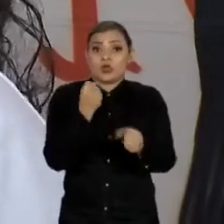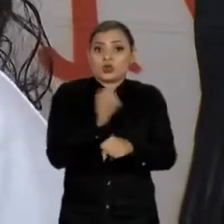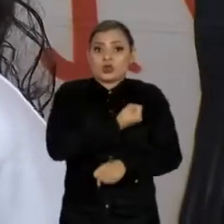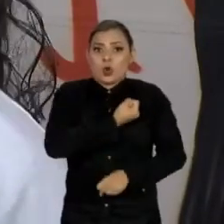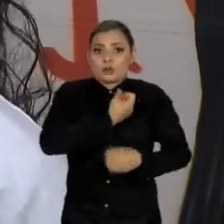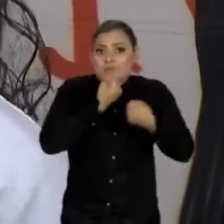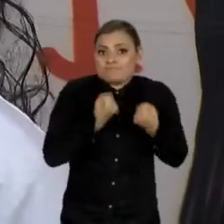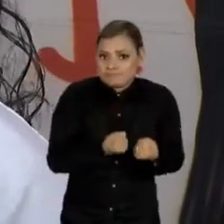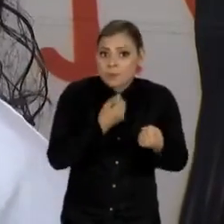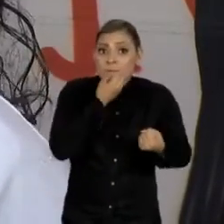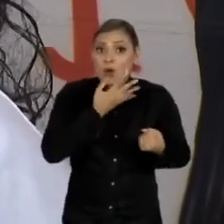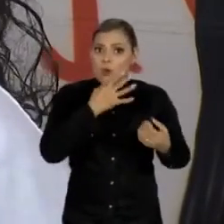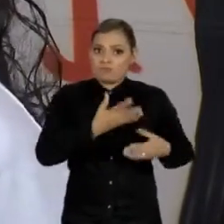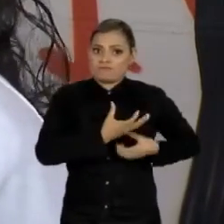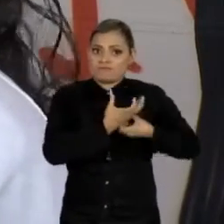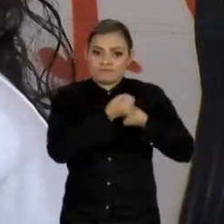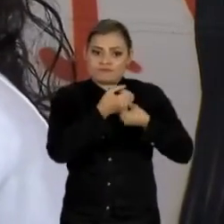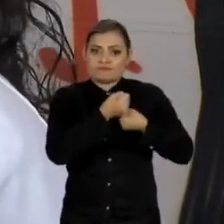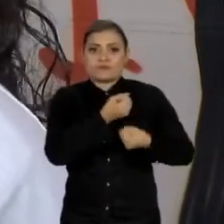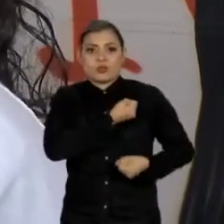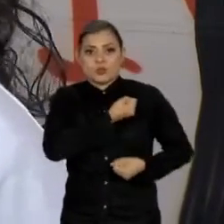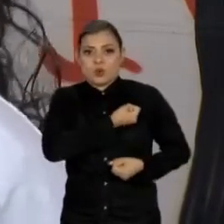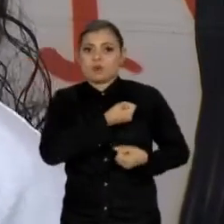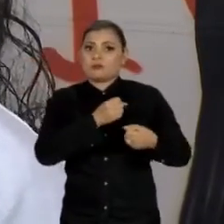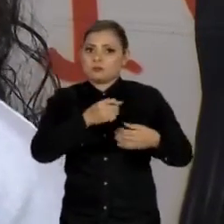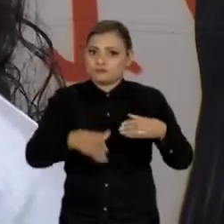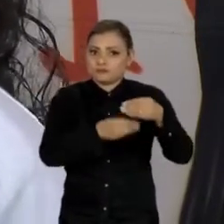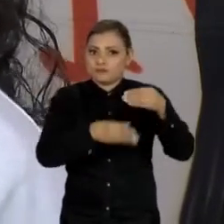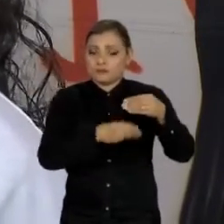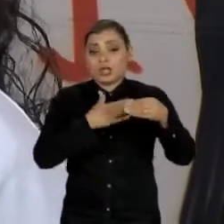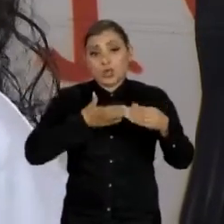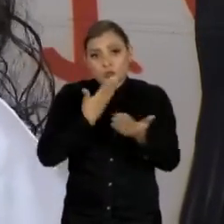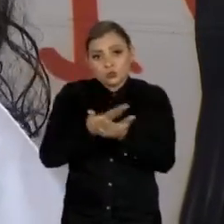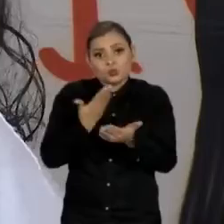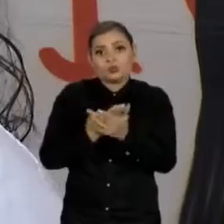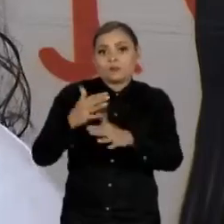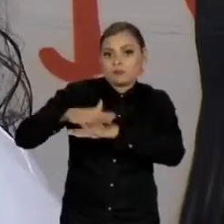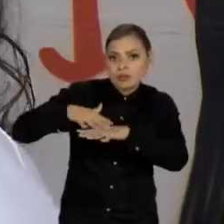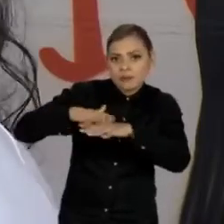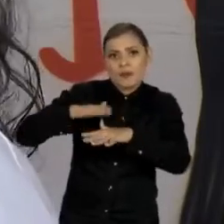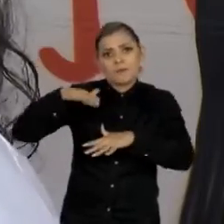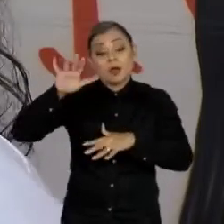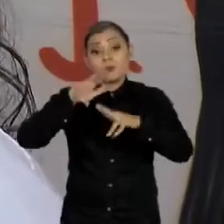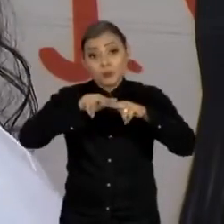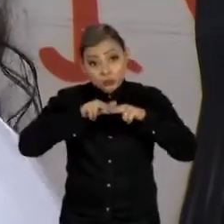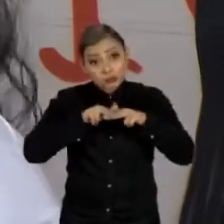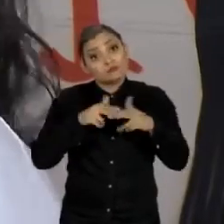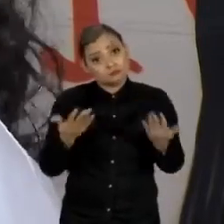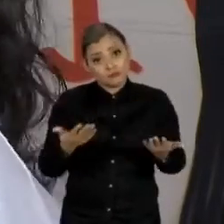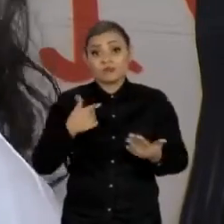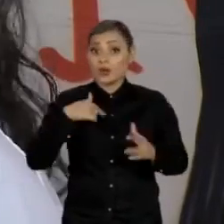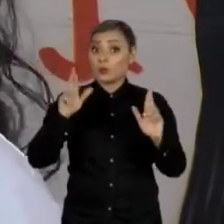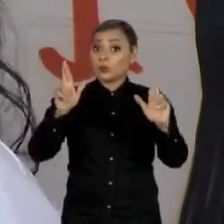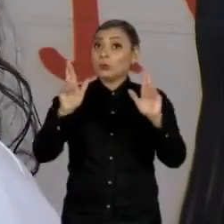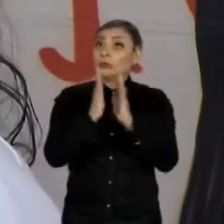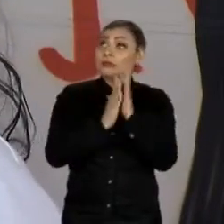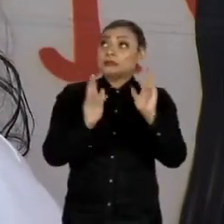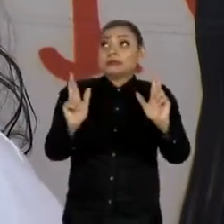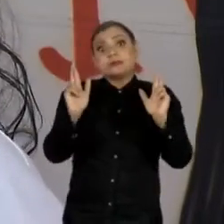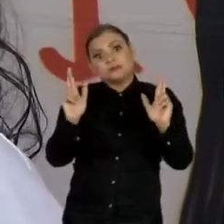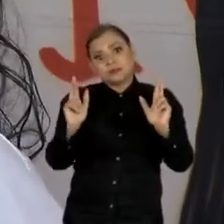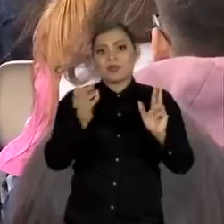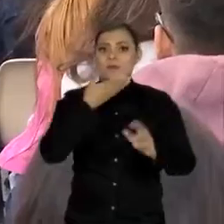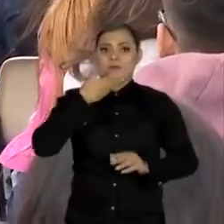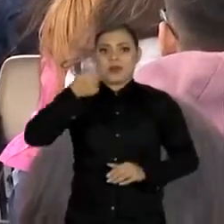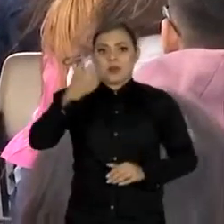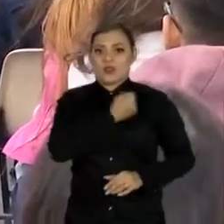as minhas expectativas estão bem altas. Como eu gosto bastante, eu estudei bastante isso, eu acho que talvez, provavelmente, eu espero que